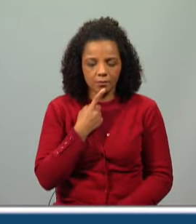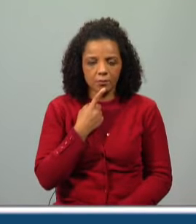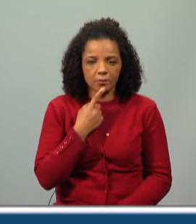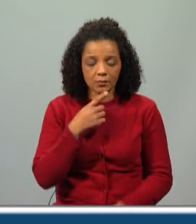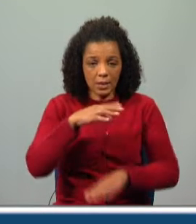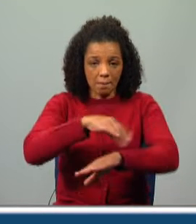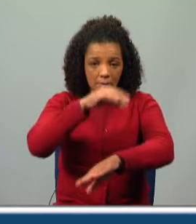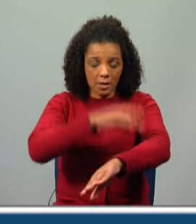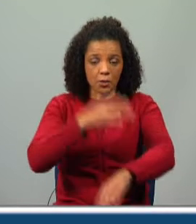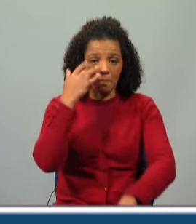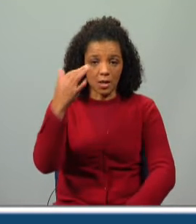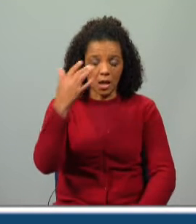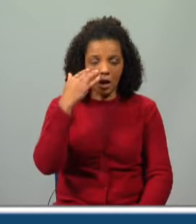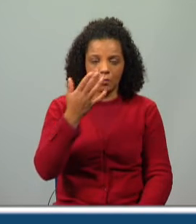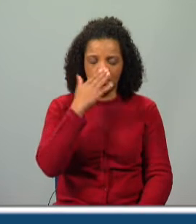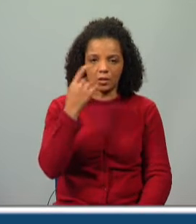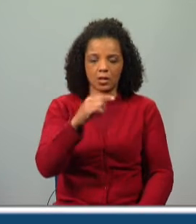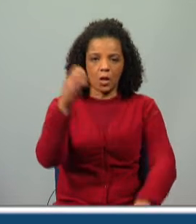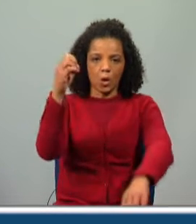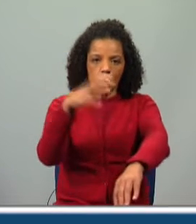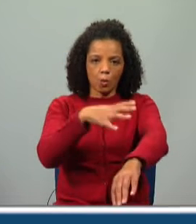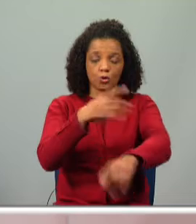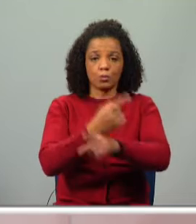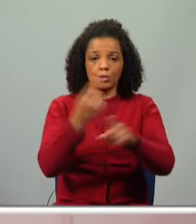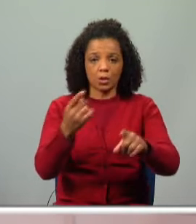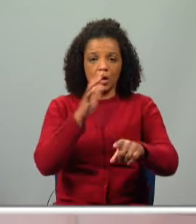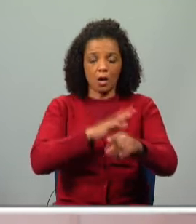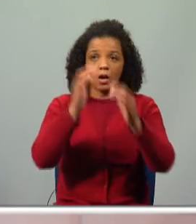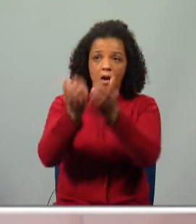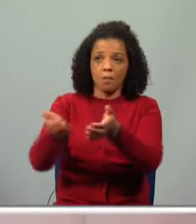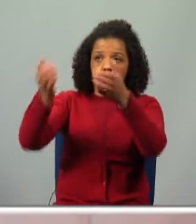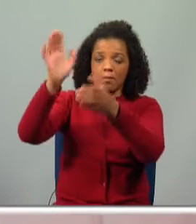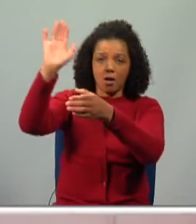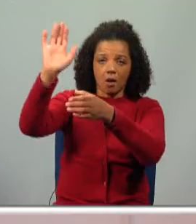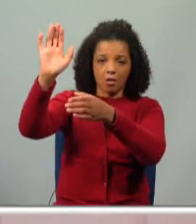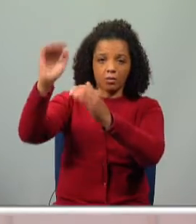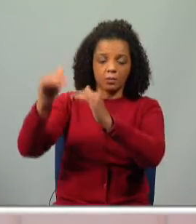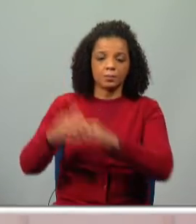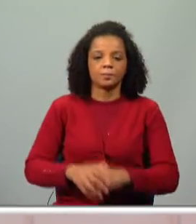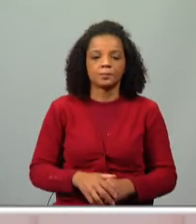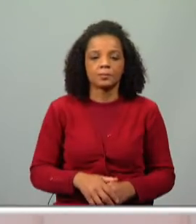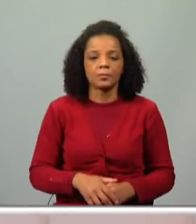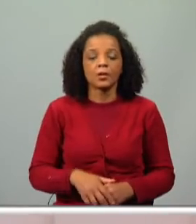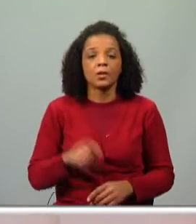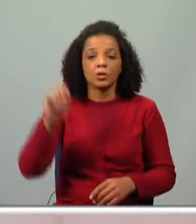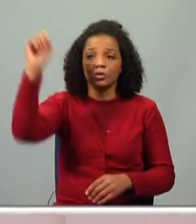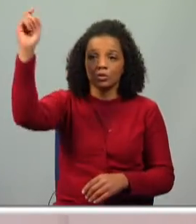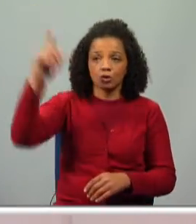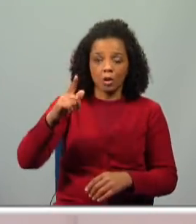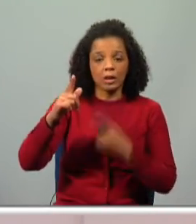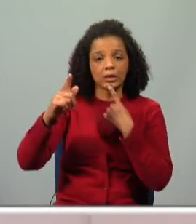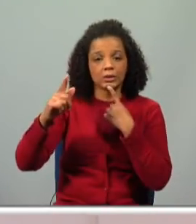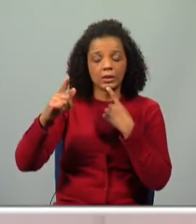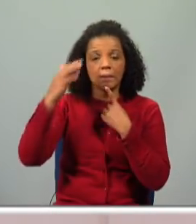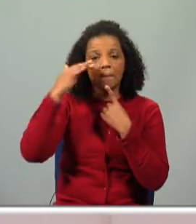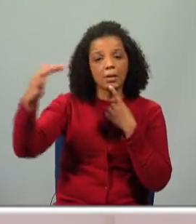penas dela brilhavam, não é? Parecia que tinham luz própria, porque como ela estava lá tão alto. E vimos anteriormente, este fulgor do sol significa